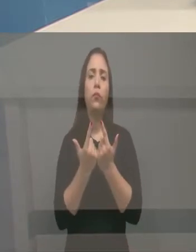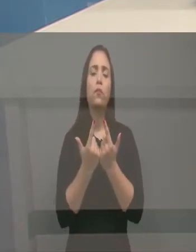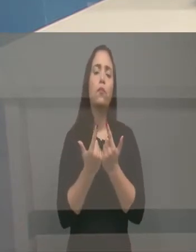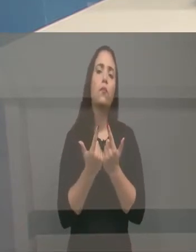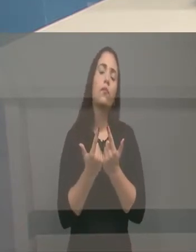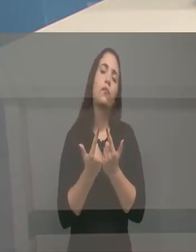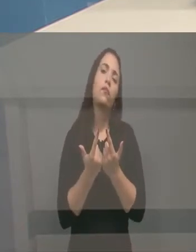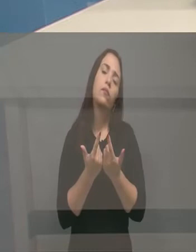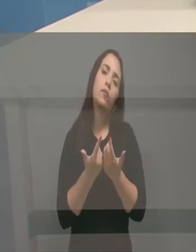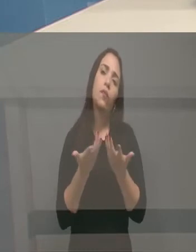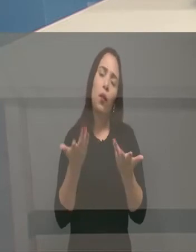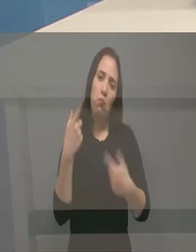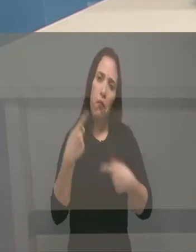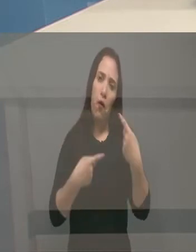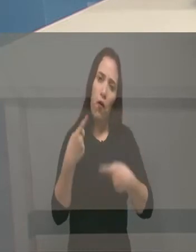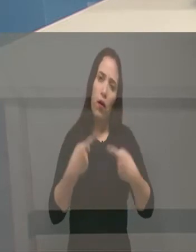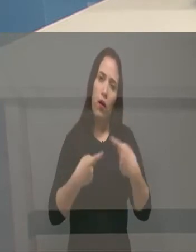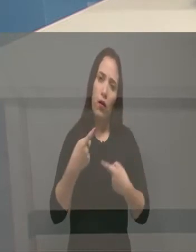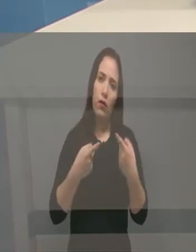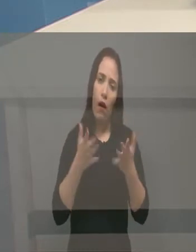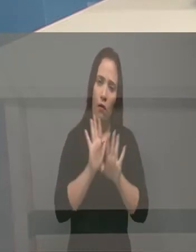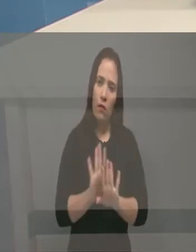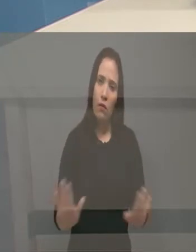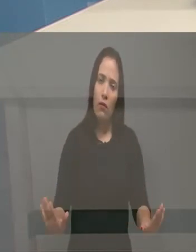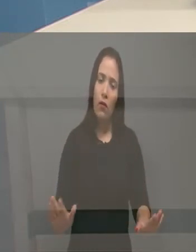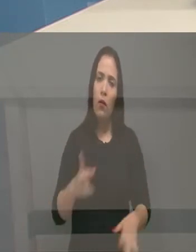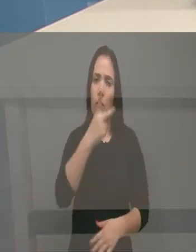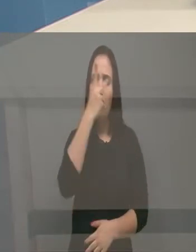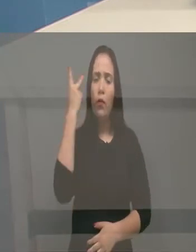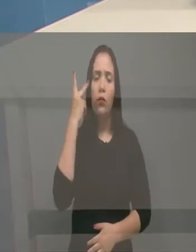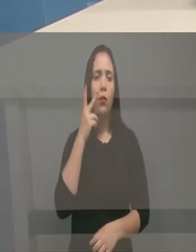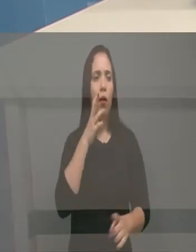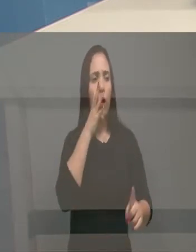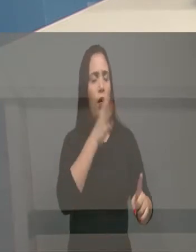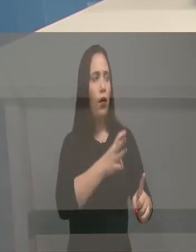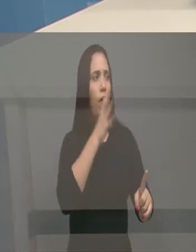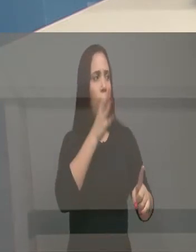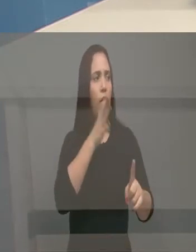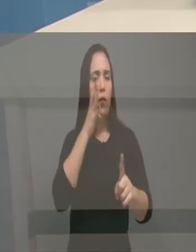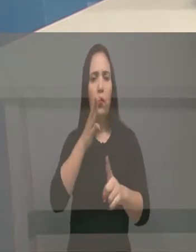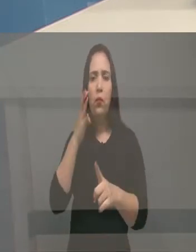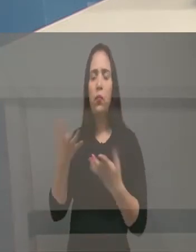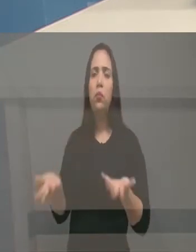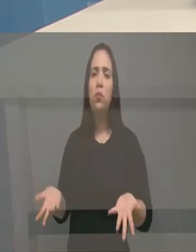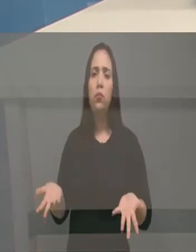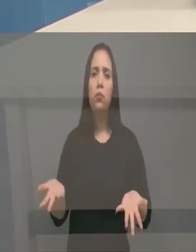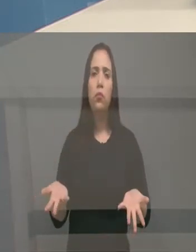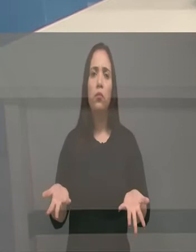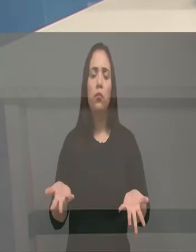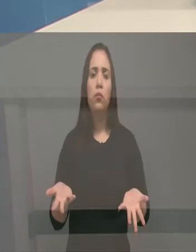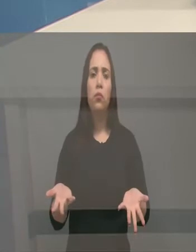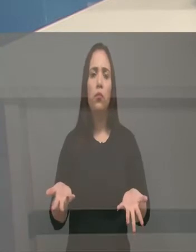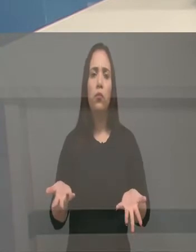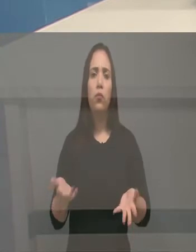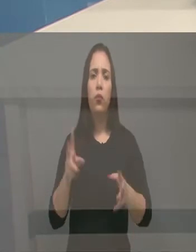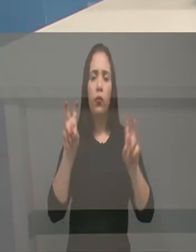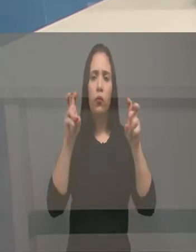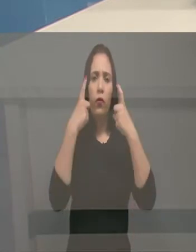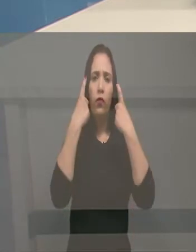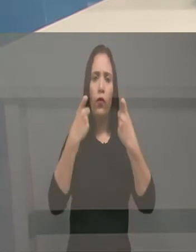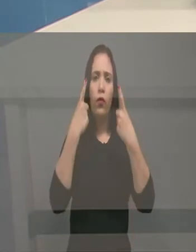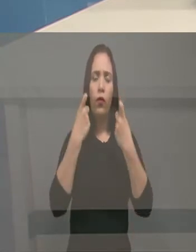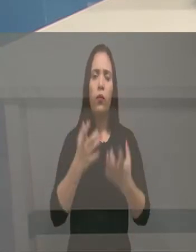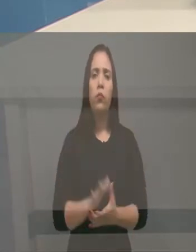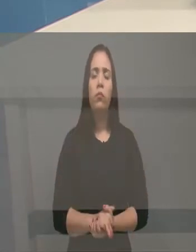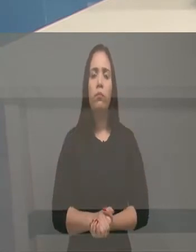Política é assim mesmo? As pessoas sufram até mesmo no sangue da violência no nosso Estado? É muito grave